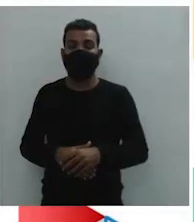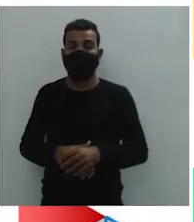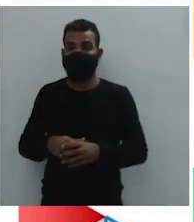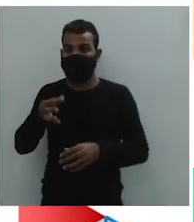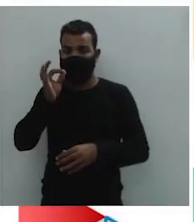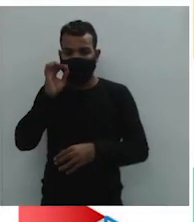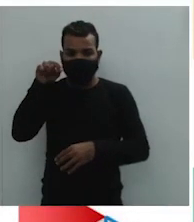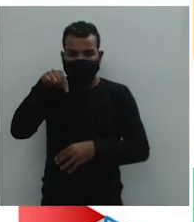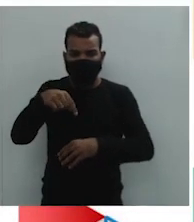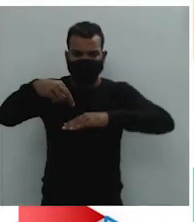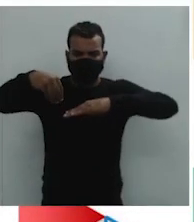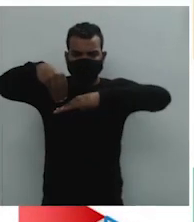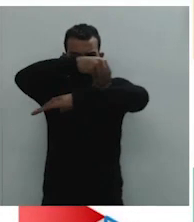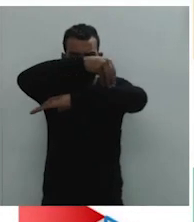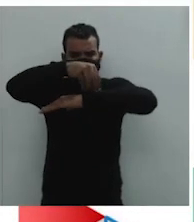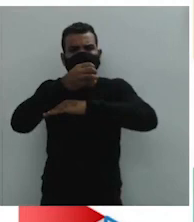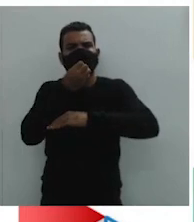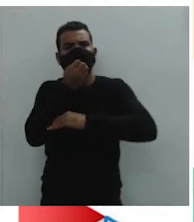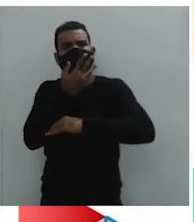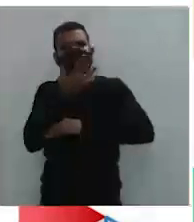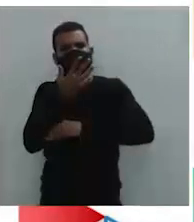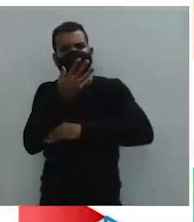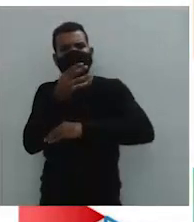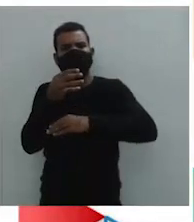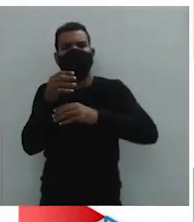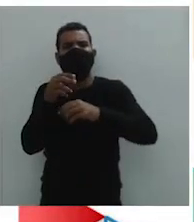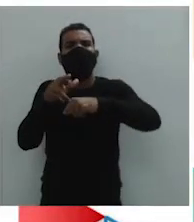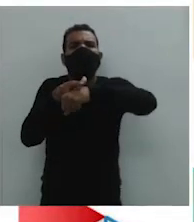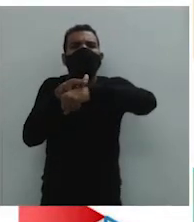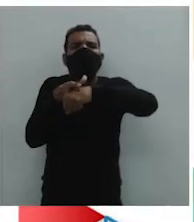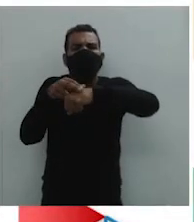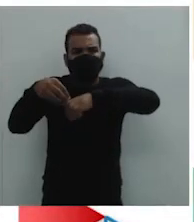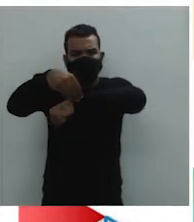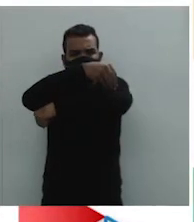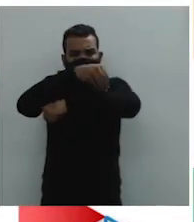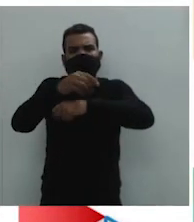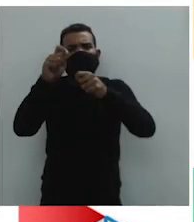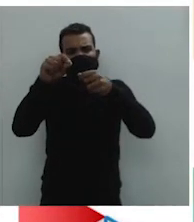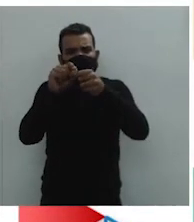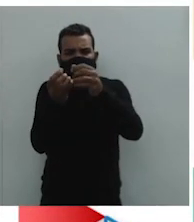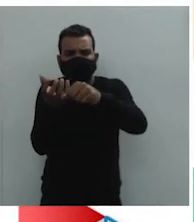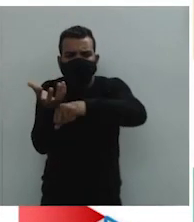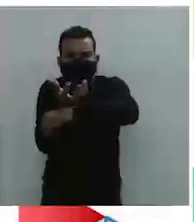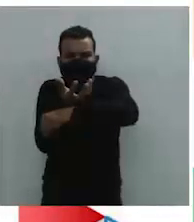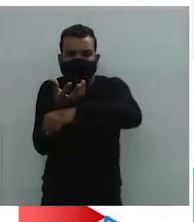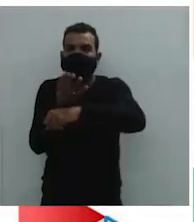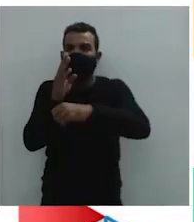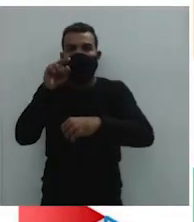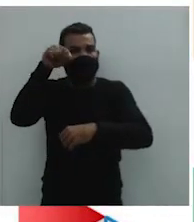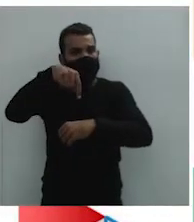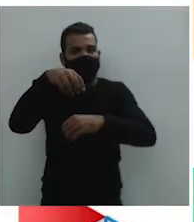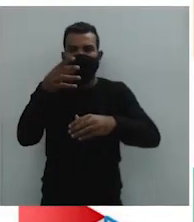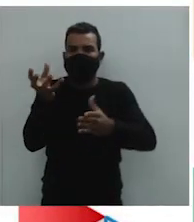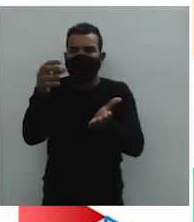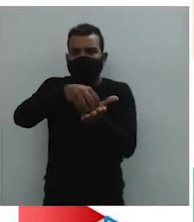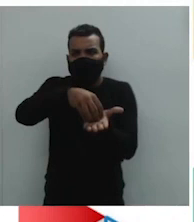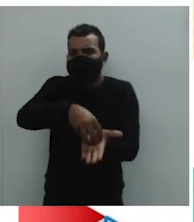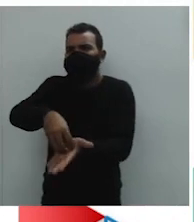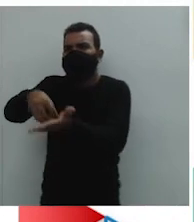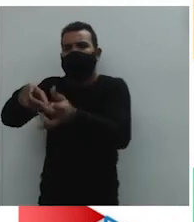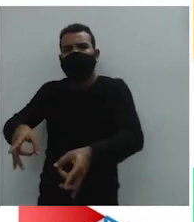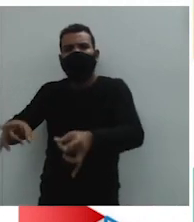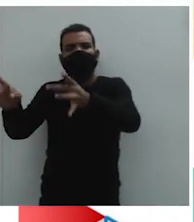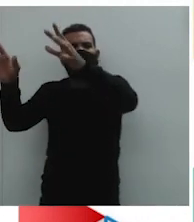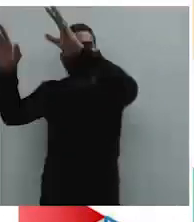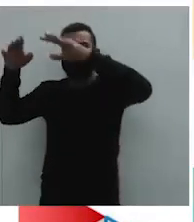favorável, que era a terra roxa, e tornou-se o principal produto da exportação nacional. O